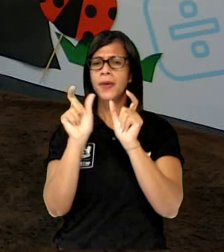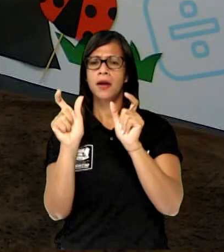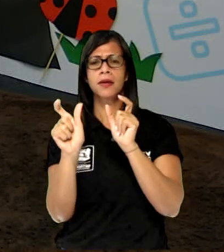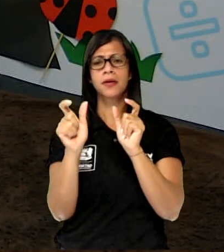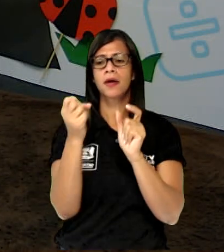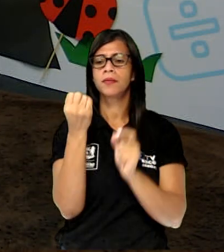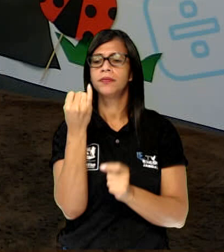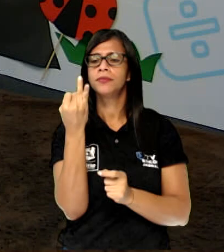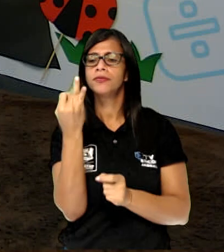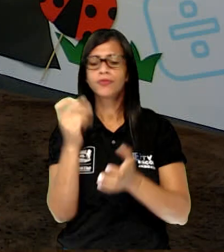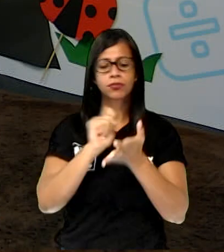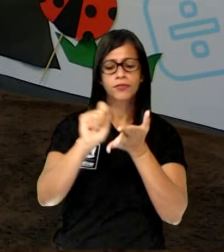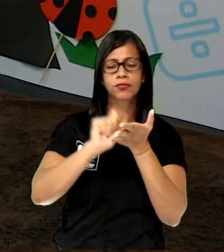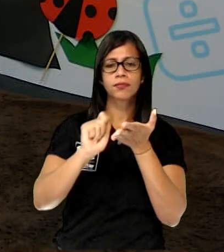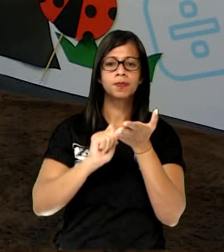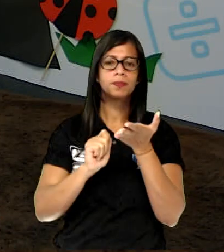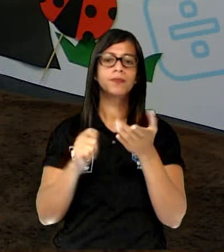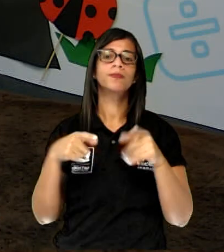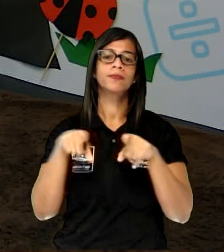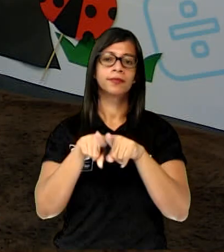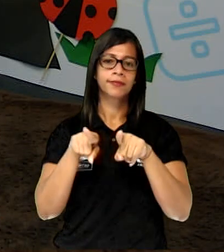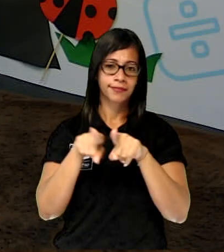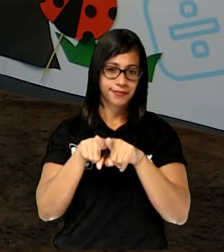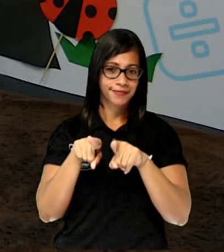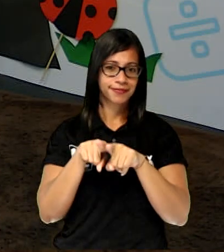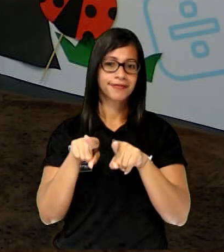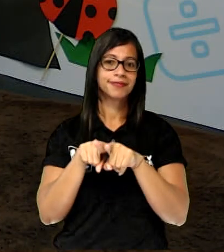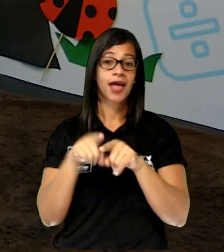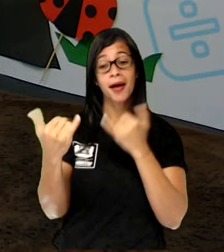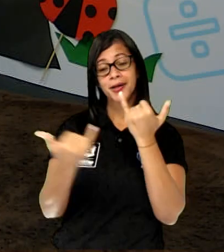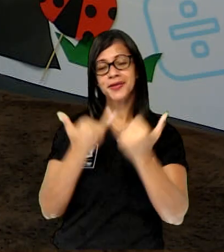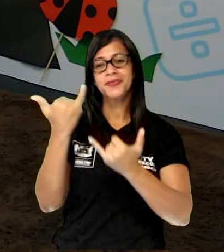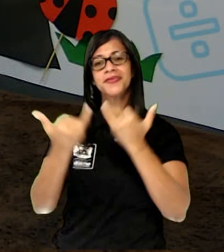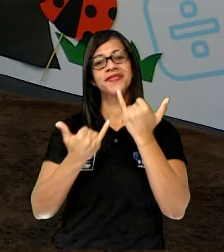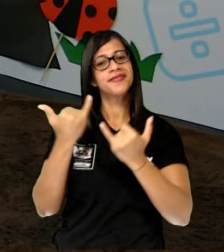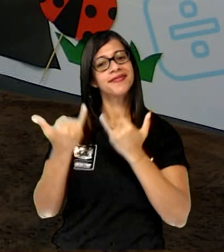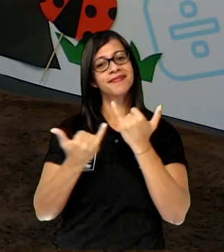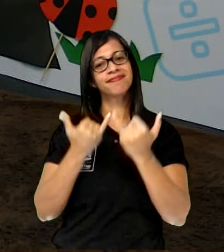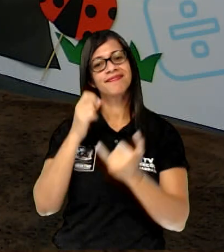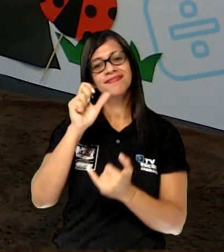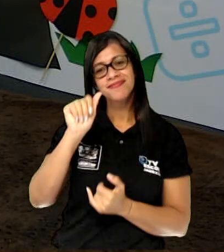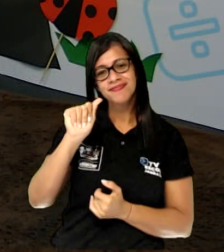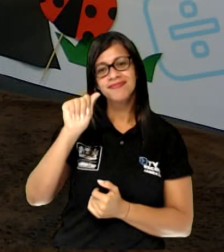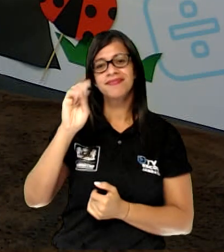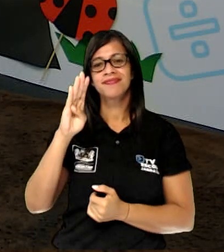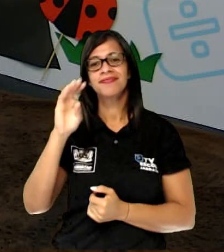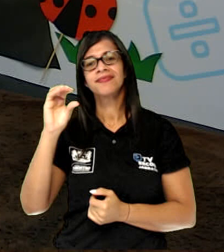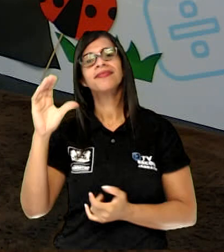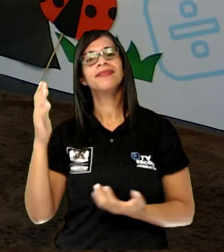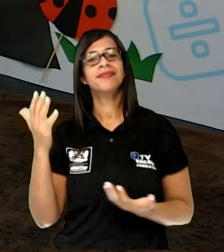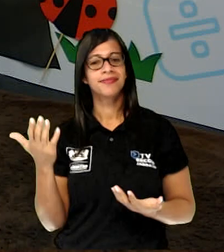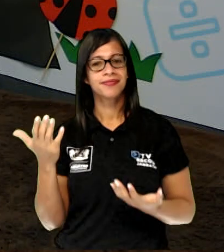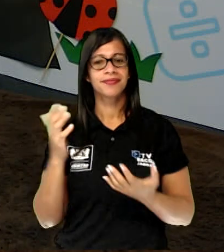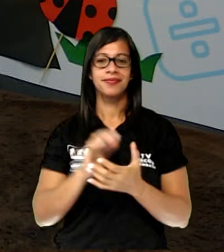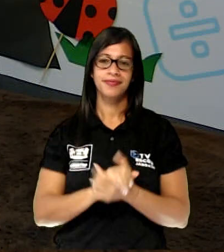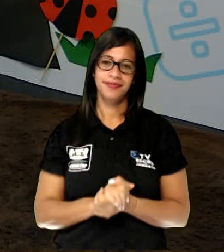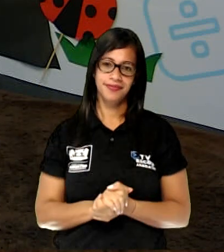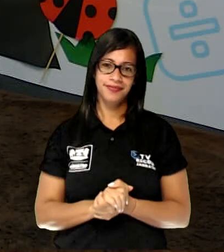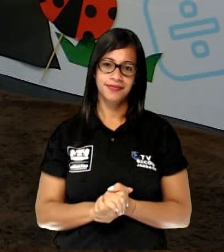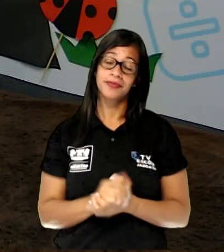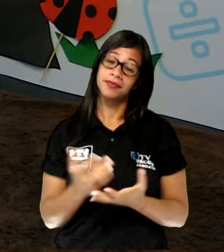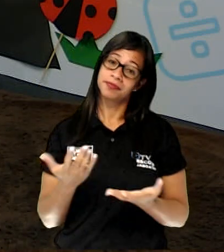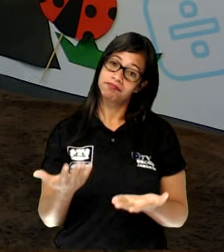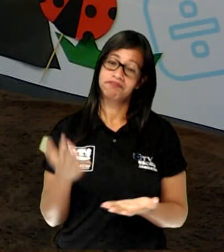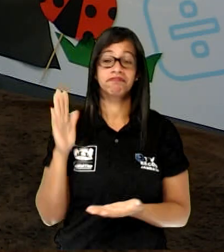quantidade de letras. E por fim, ainda brincamos com o alfabeto móvel. Mas agora vamos nos